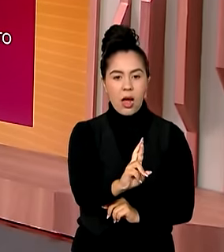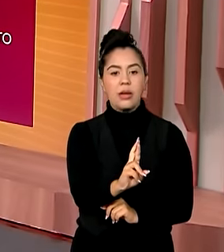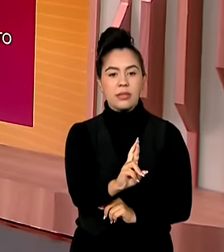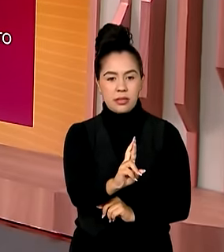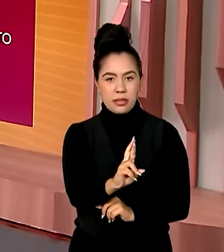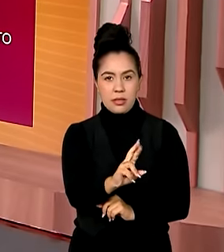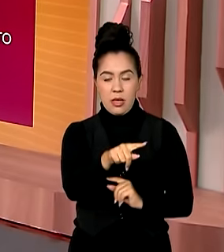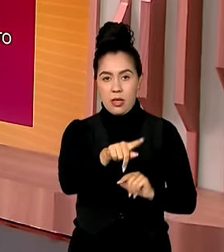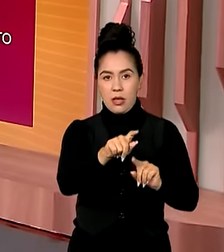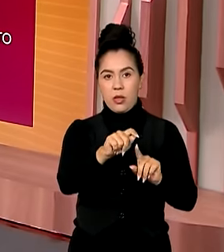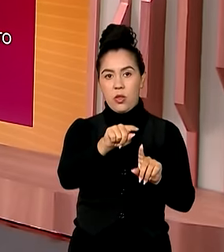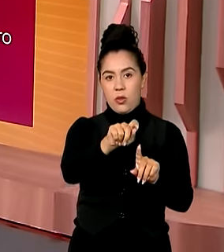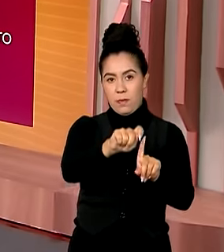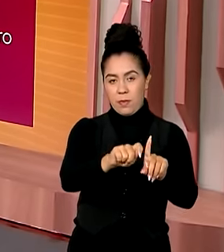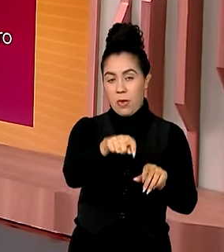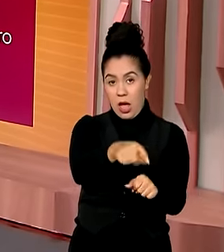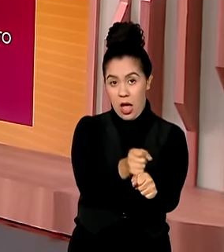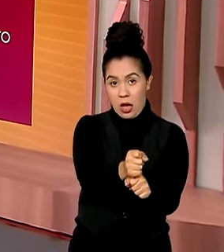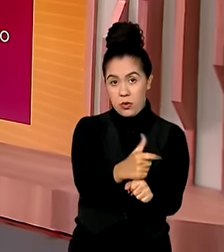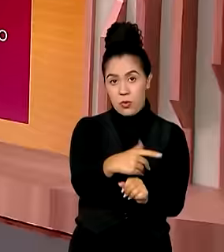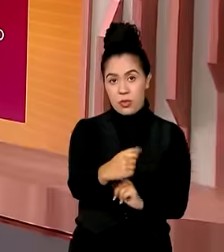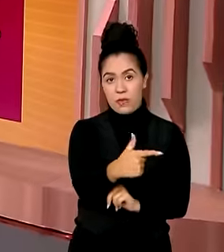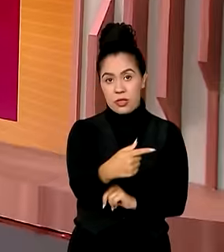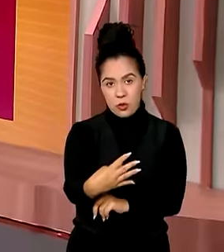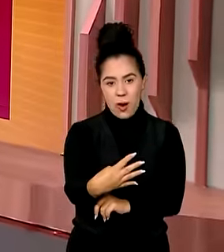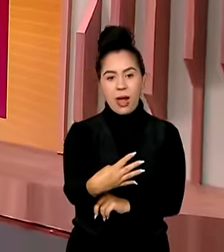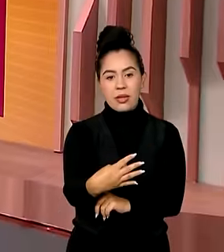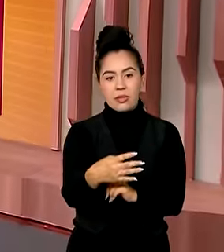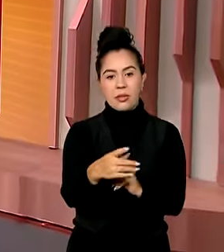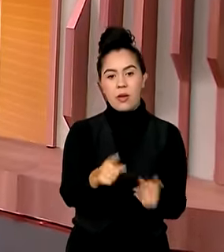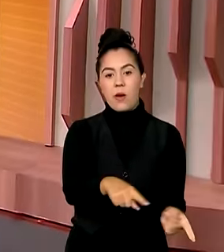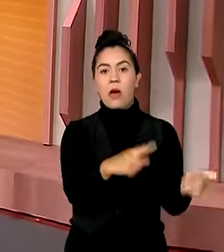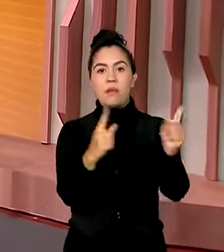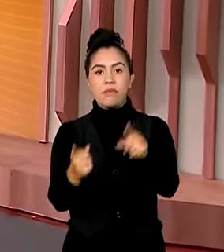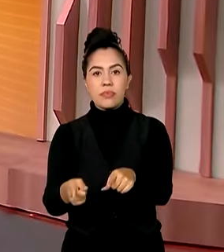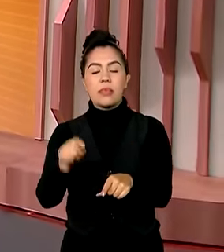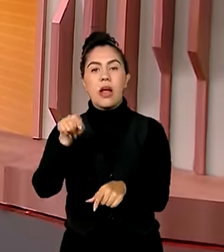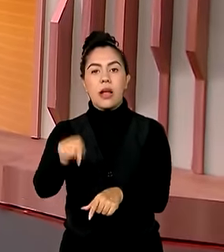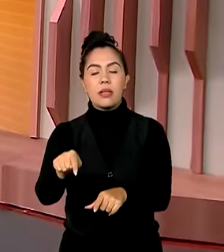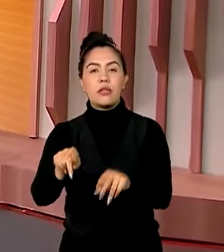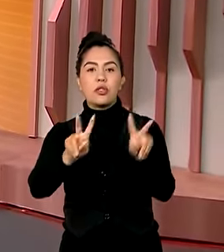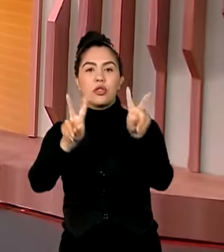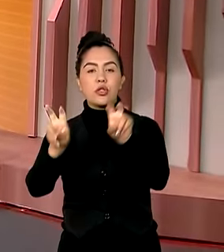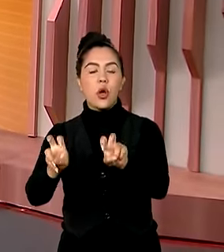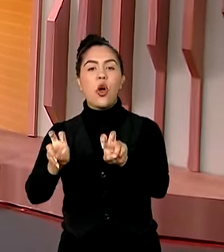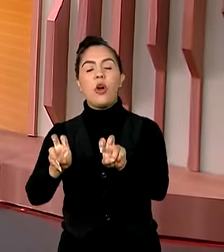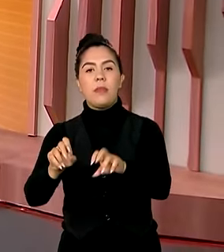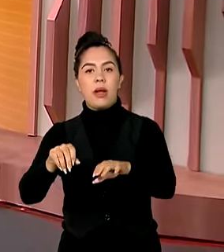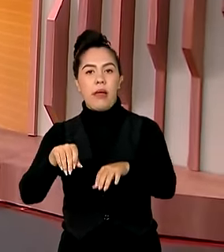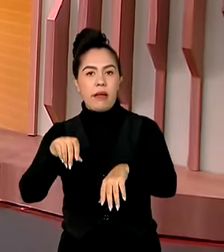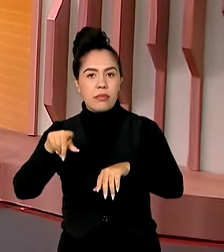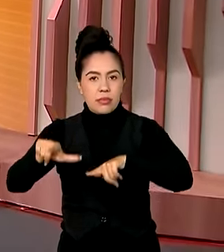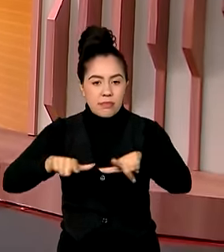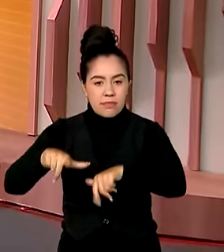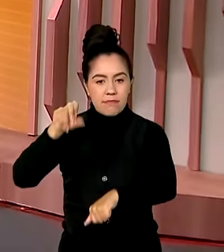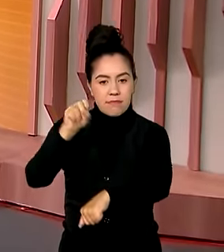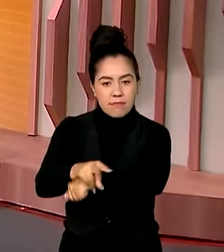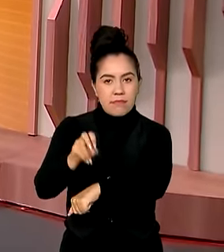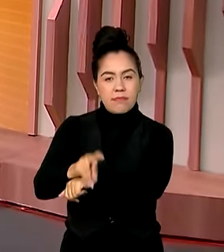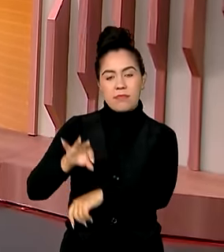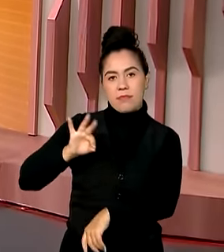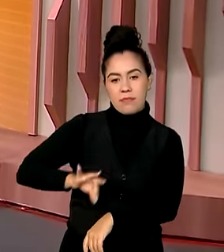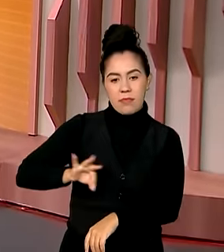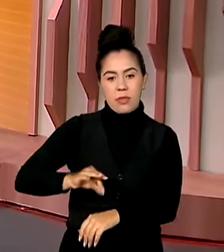só em 2024. Quando a gente fala aqui de emprego e renda, foram 233 mil